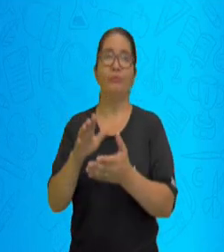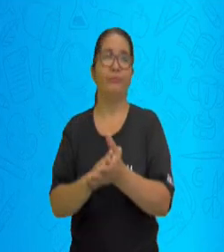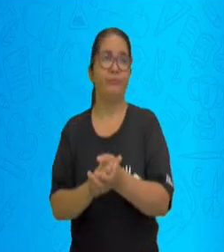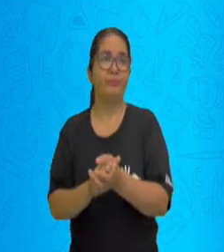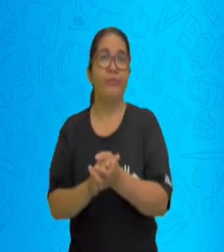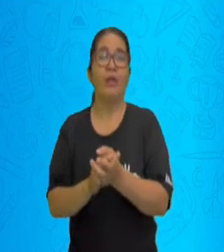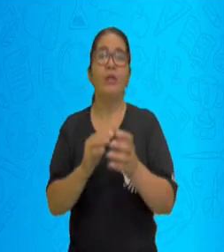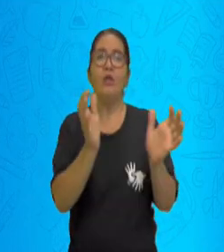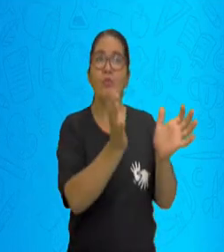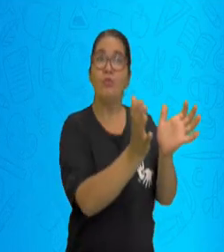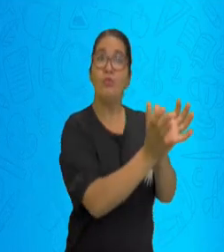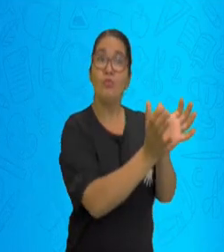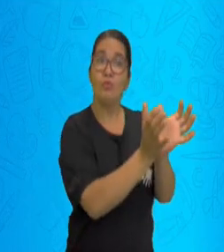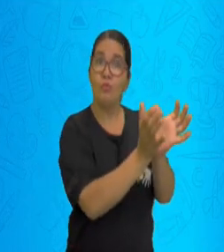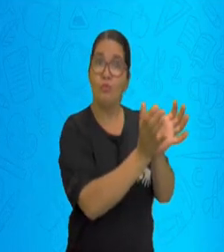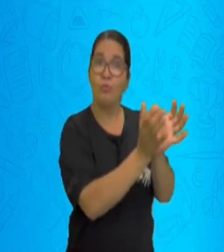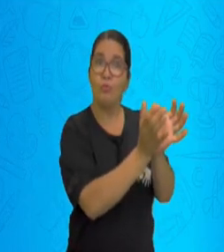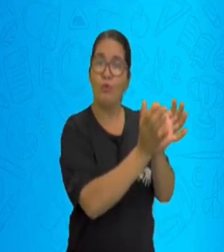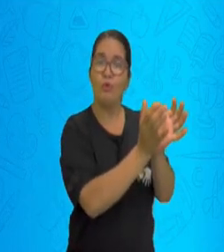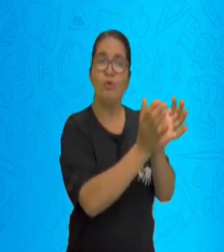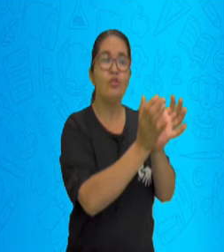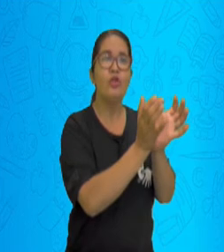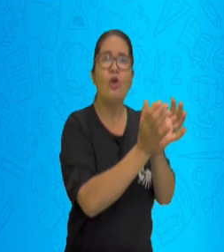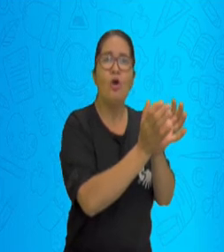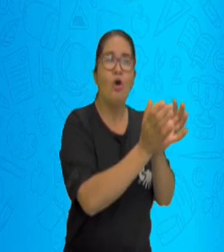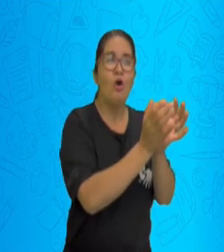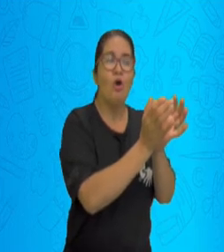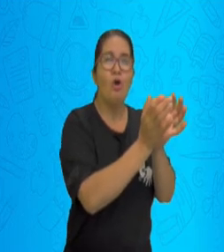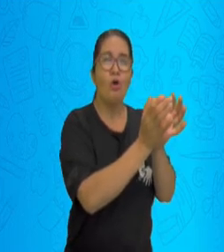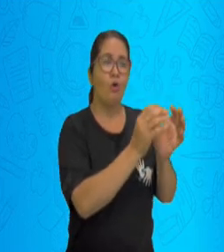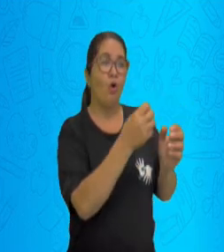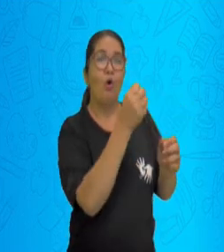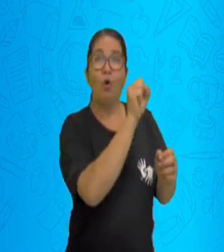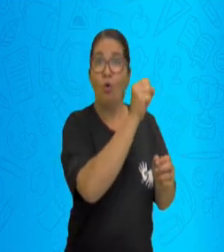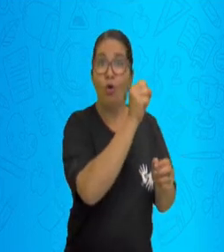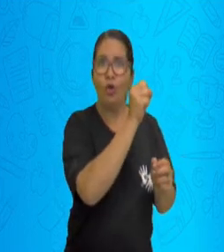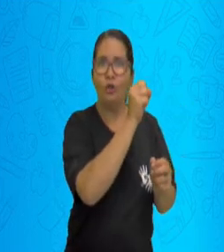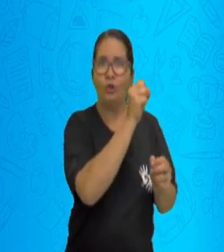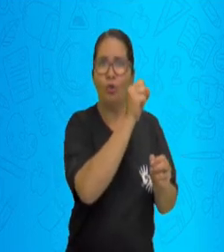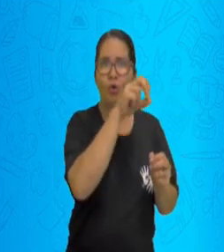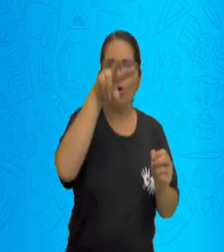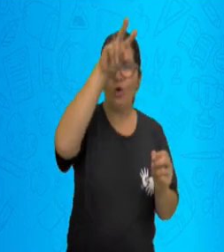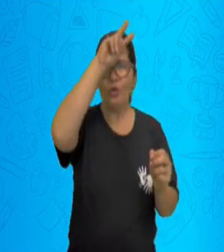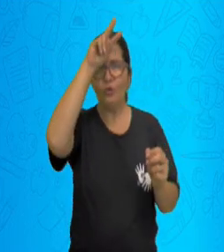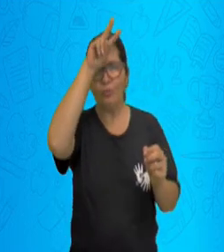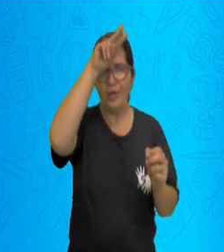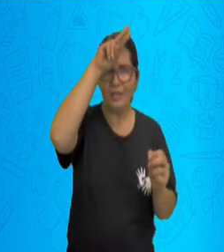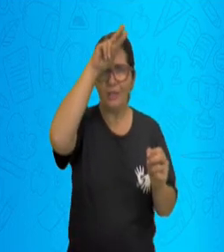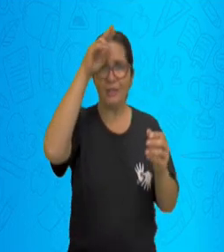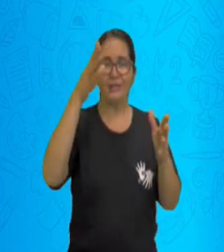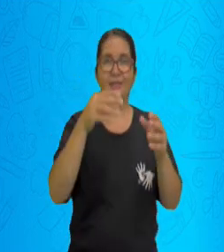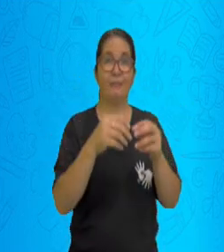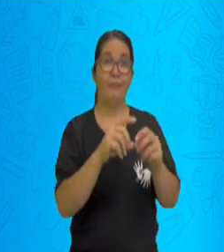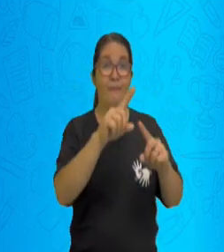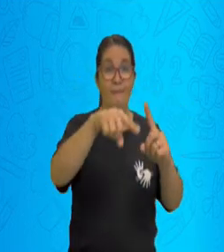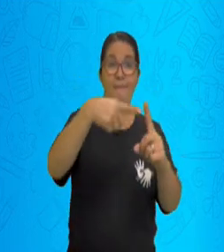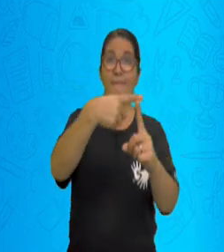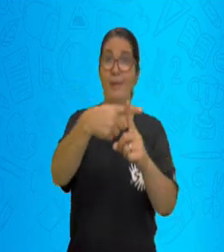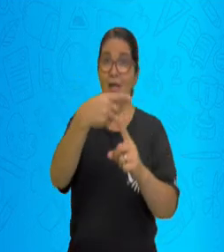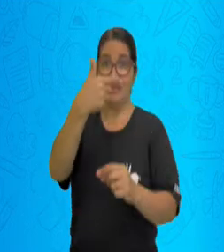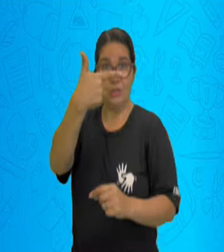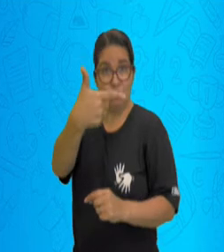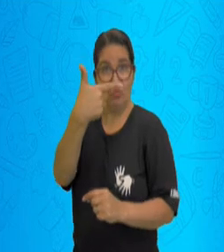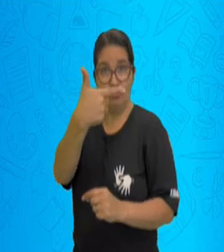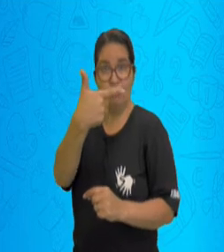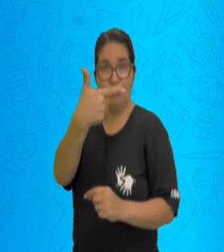de 8 joaninhas mais duas joaninhas. Que depois